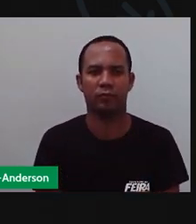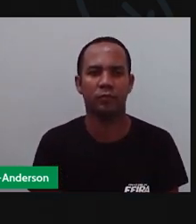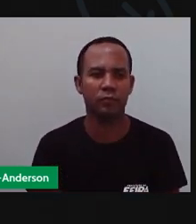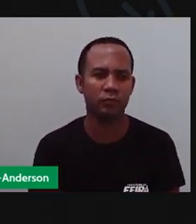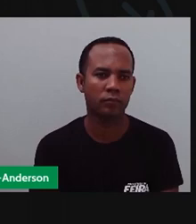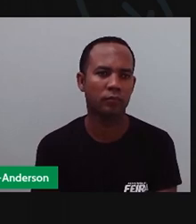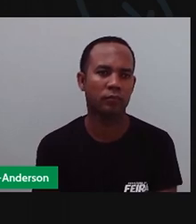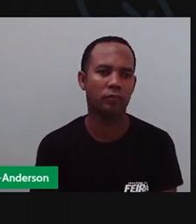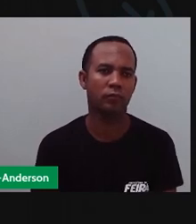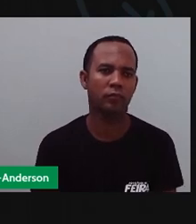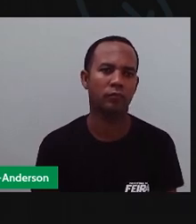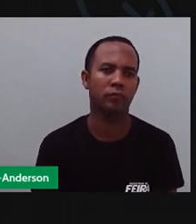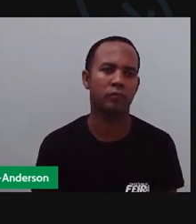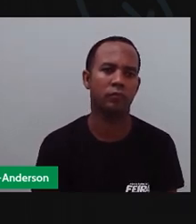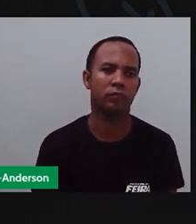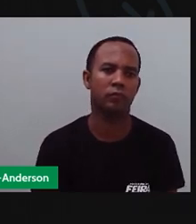o quê?